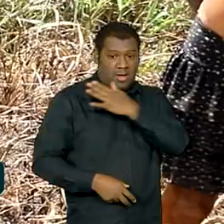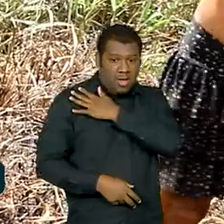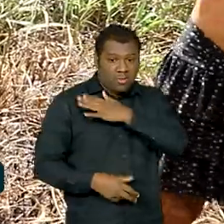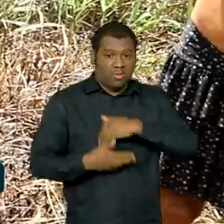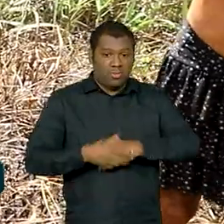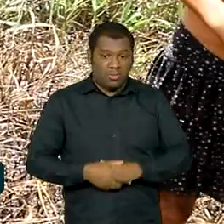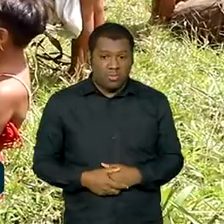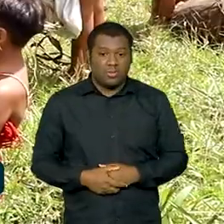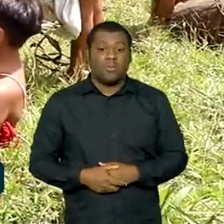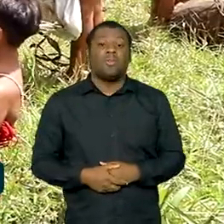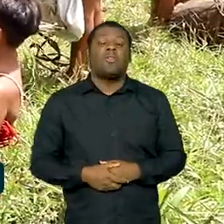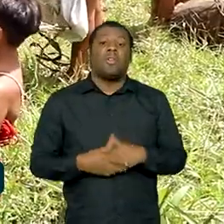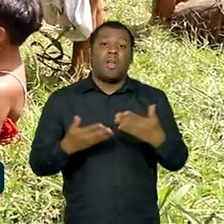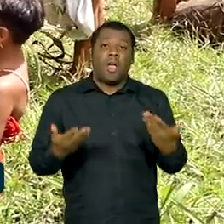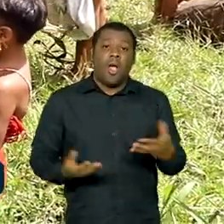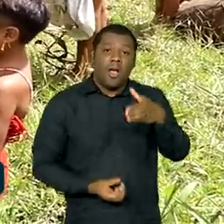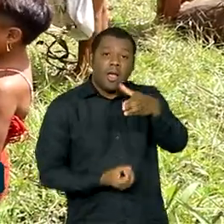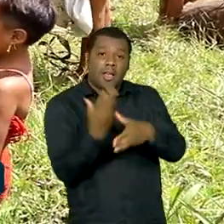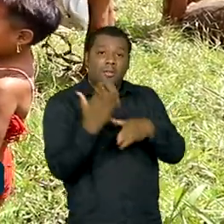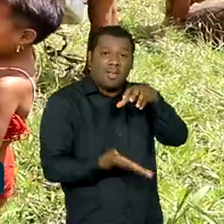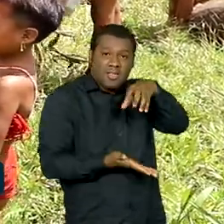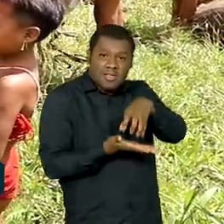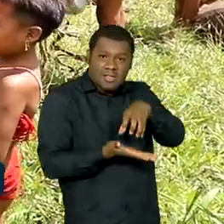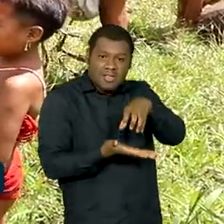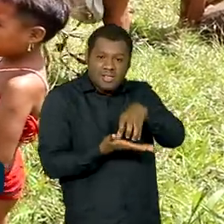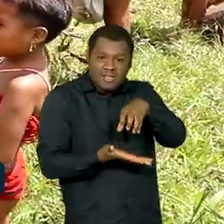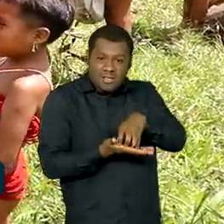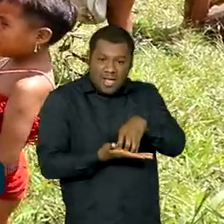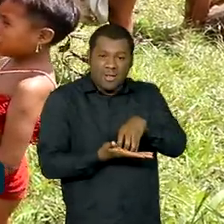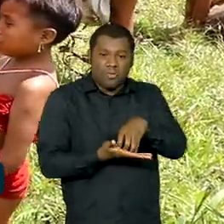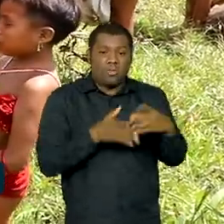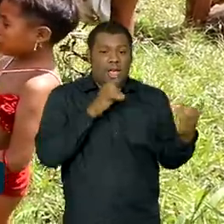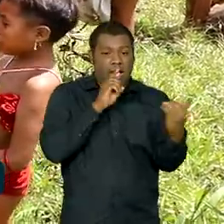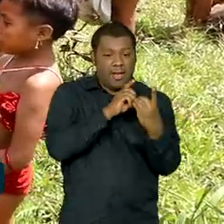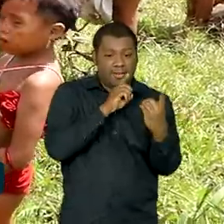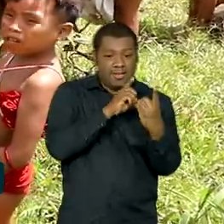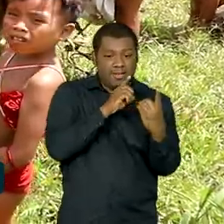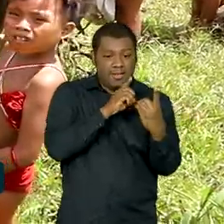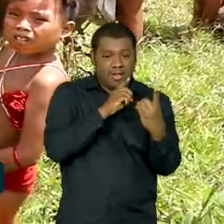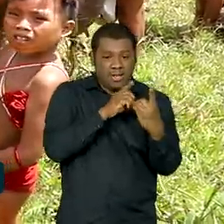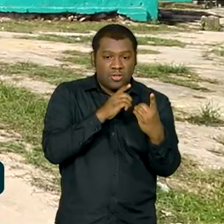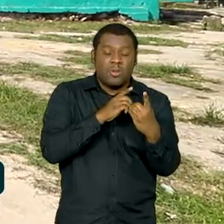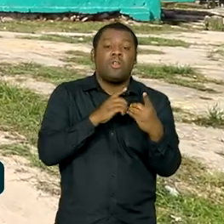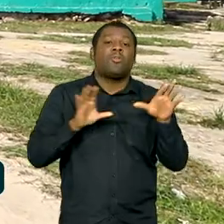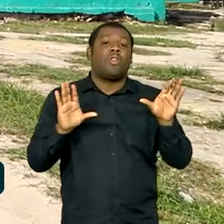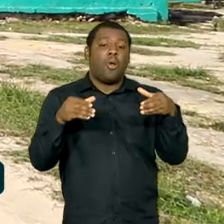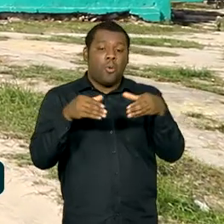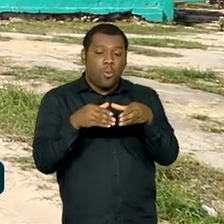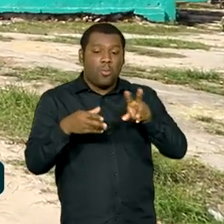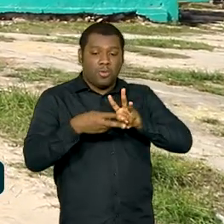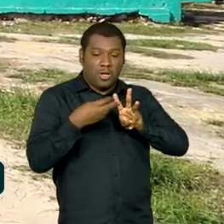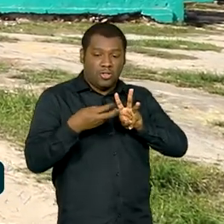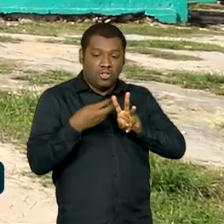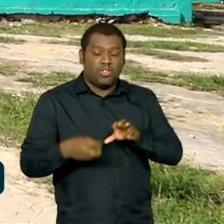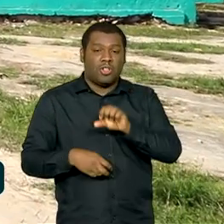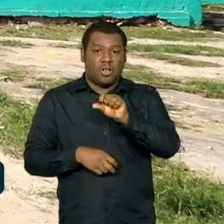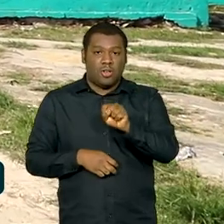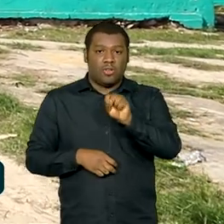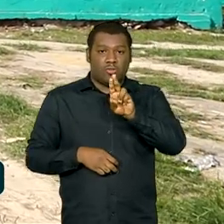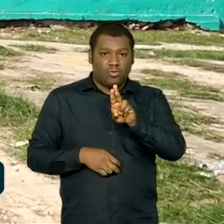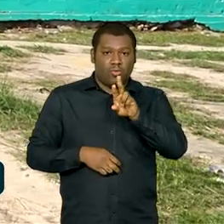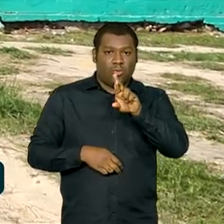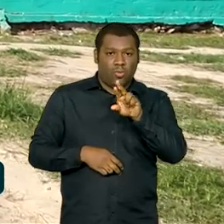está a implantação de um centro de referência no território indígena Surucucu, a construção e